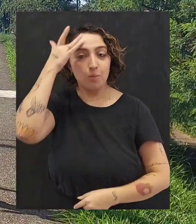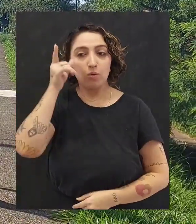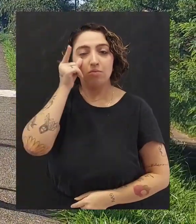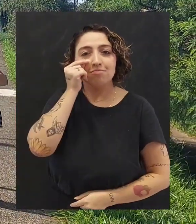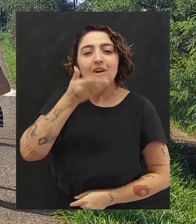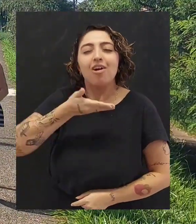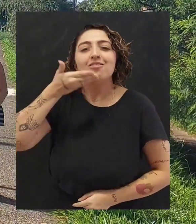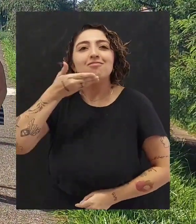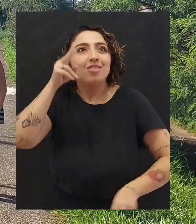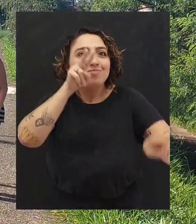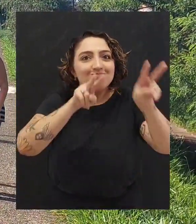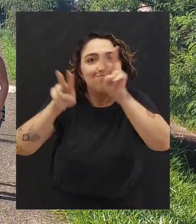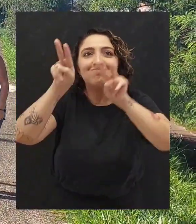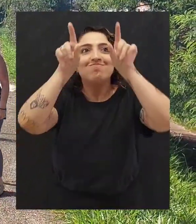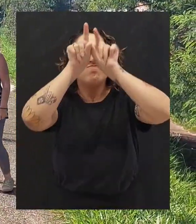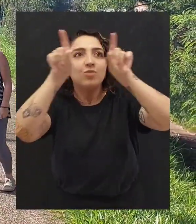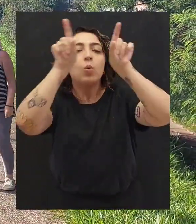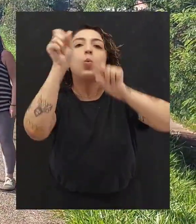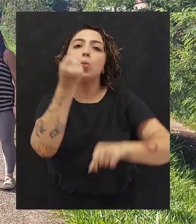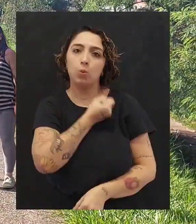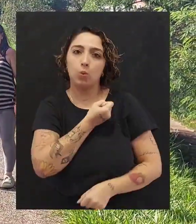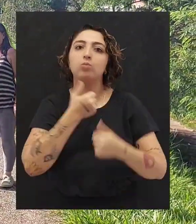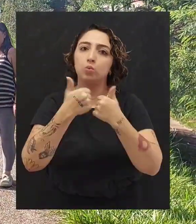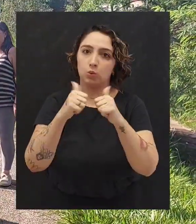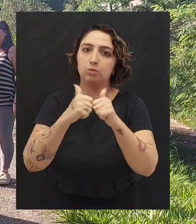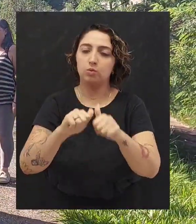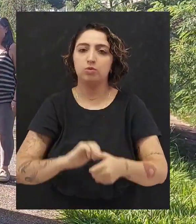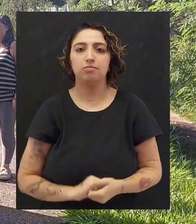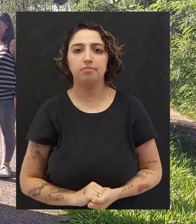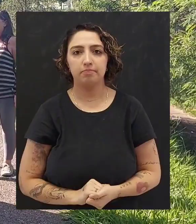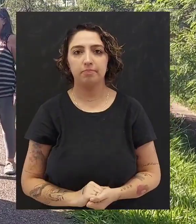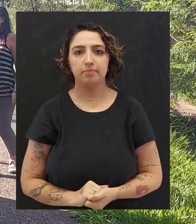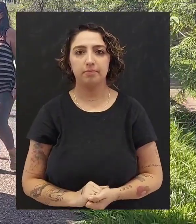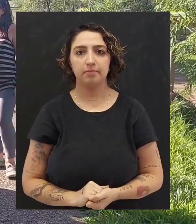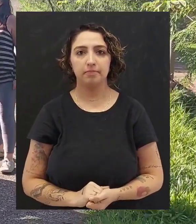com baixa visão terão mais facilidade em ler o número e o letreiro do ônibus.